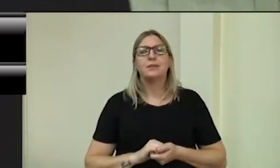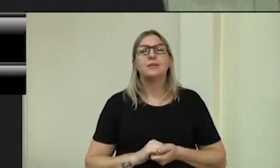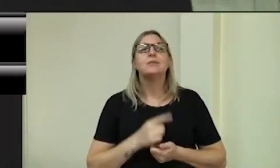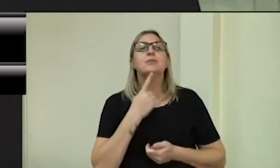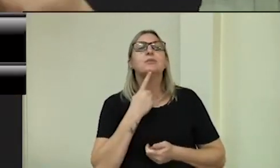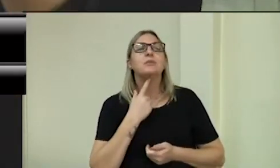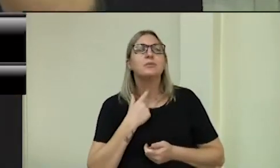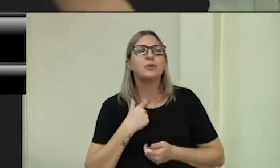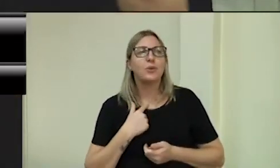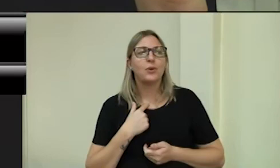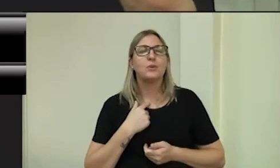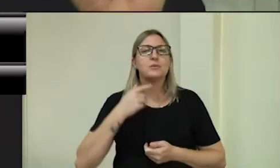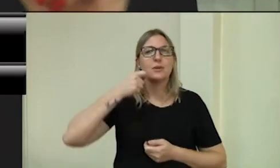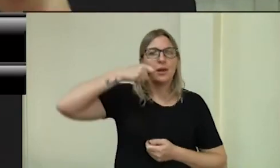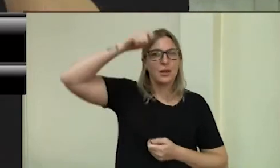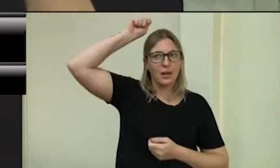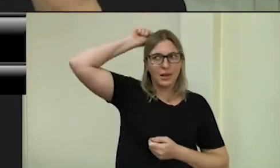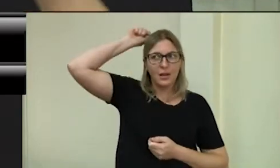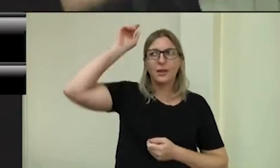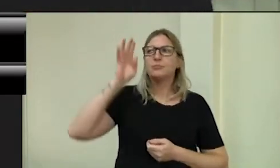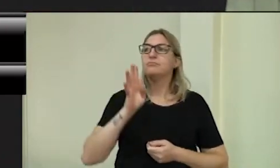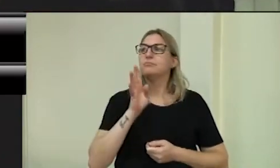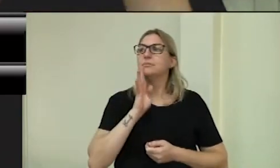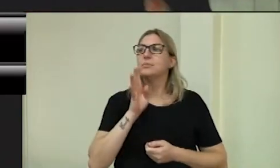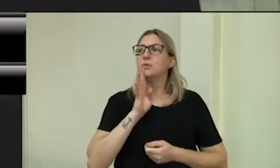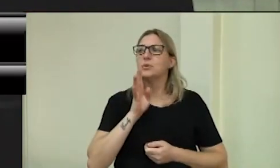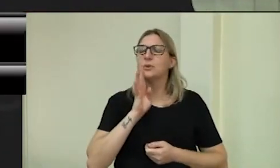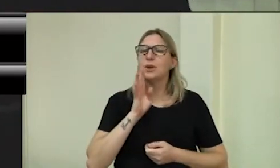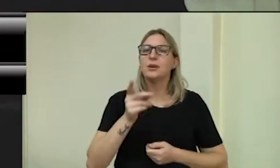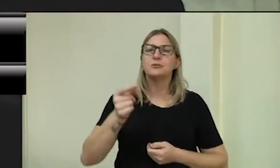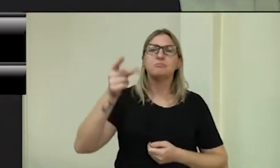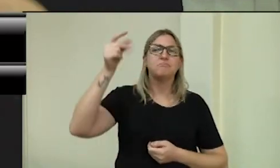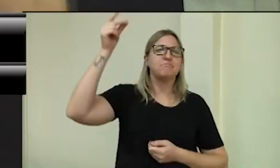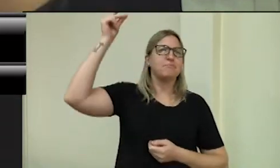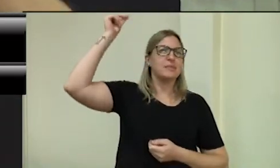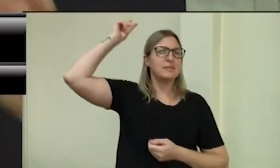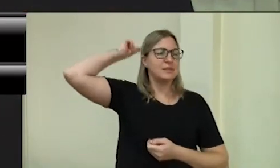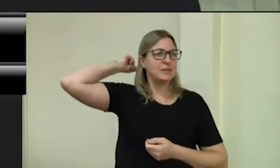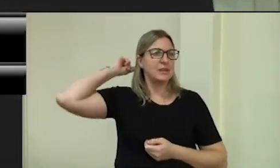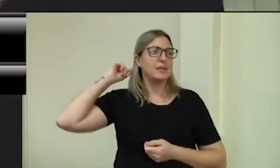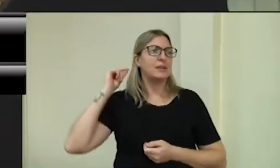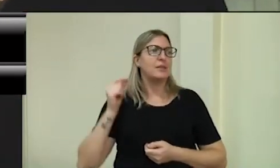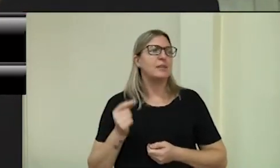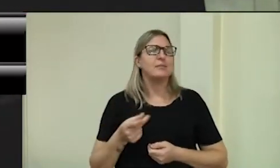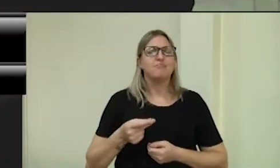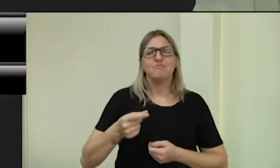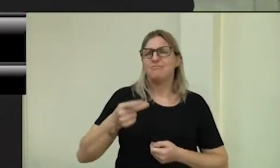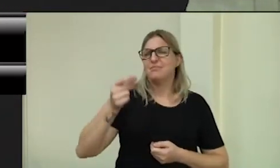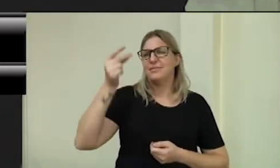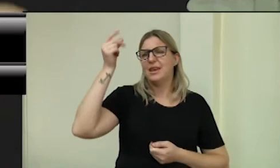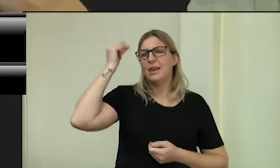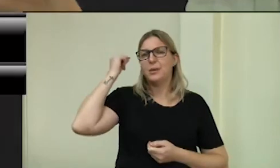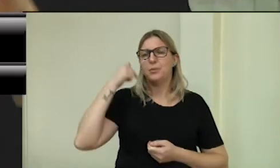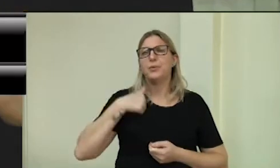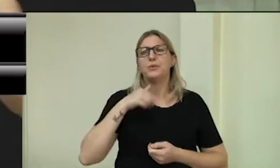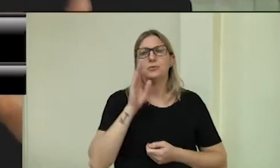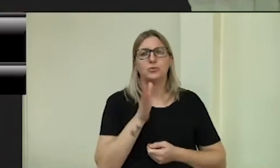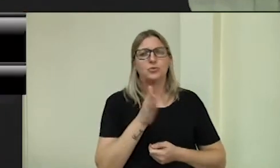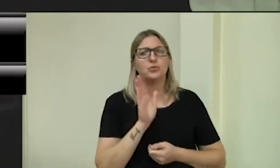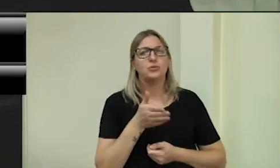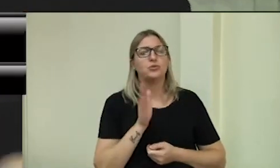gosto de... O Anacleto me conhece, não Anacleto? De lá, dos outros carnavais, lá, muito tempo, que eu já